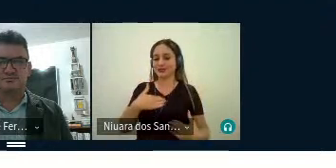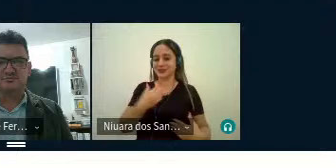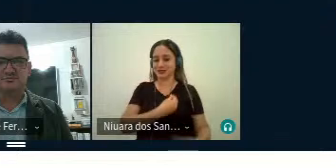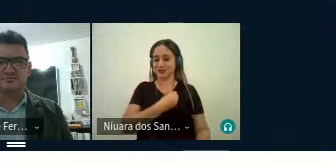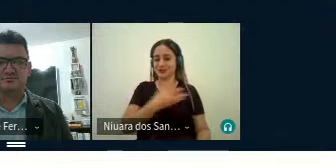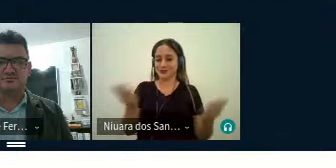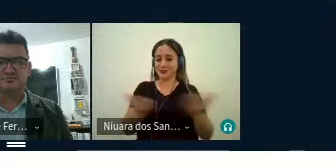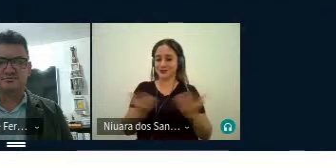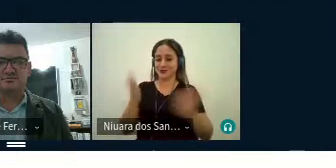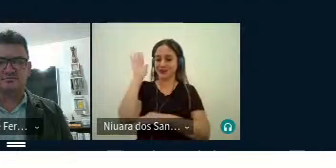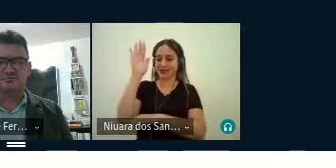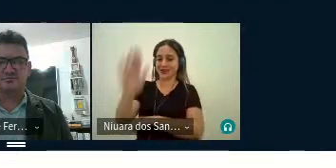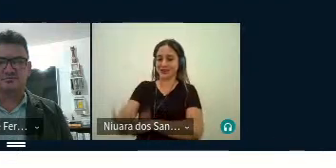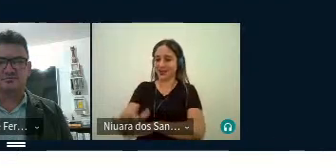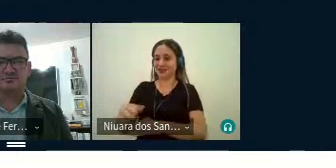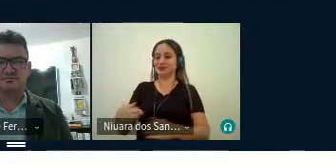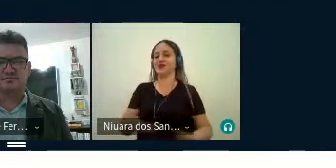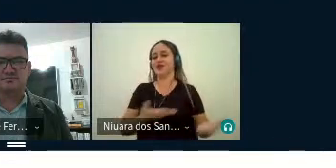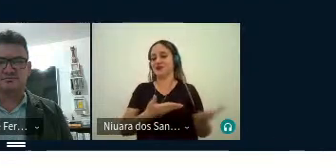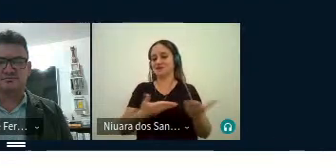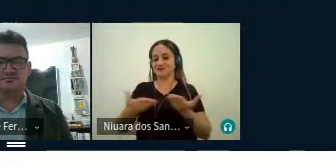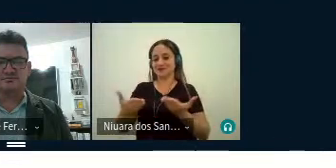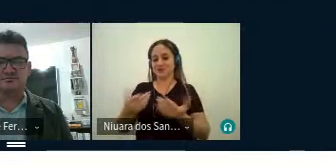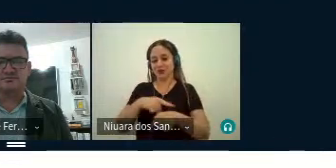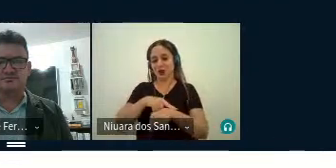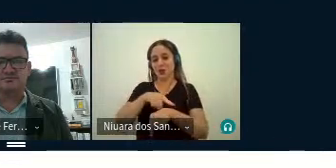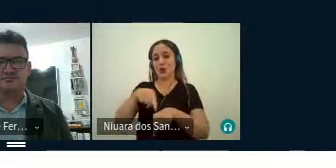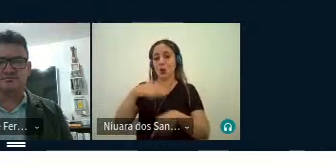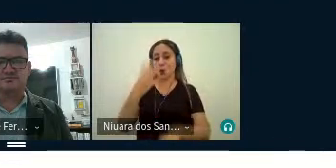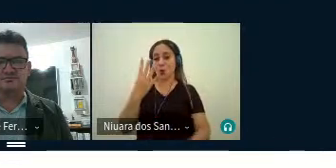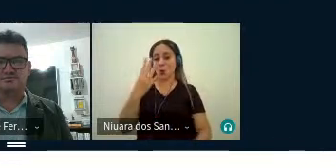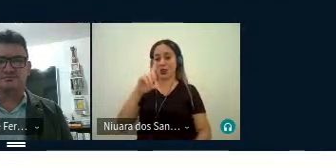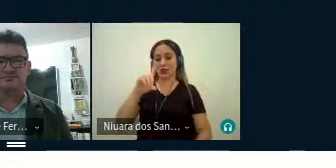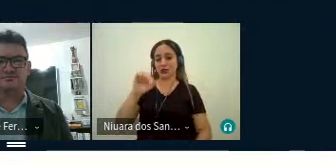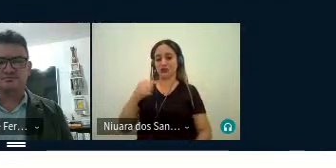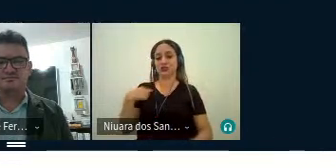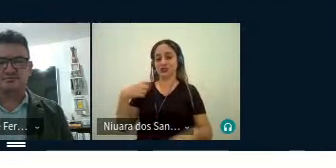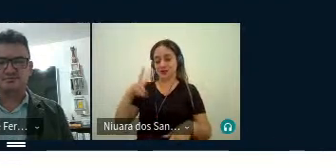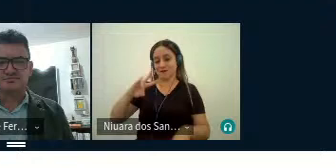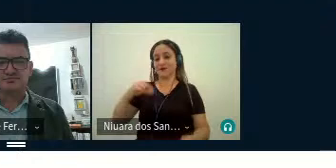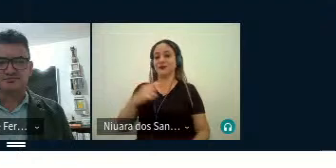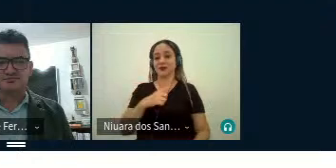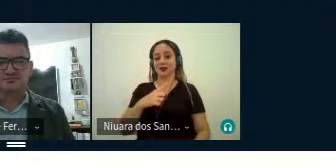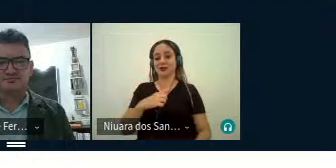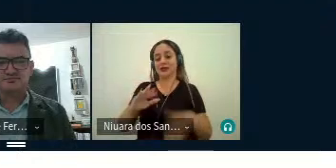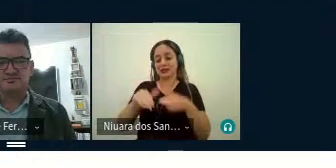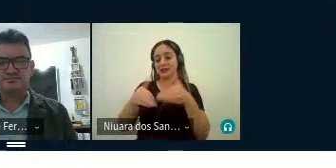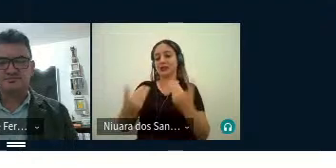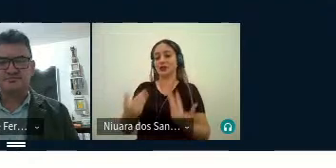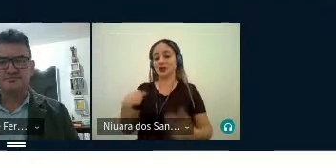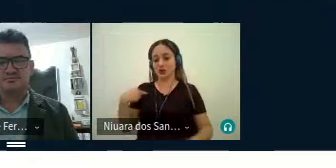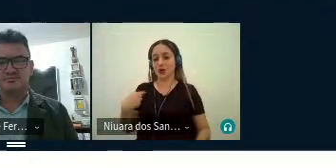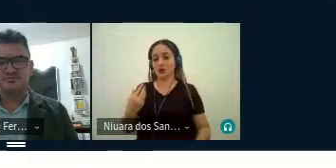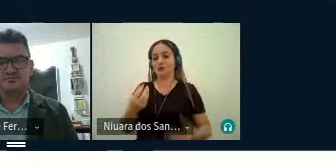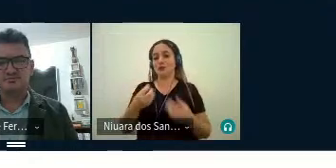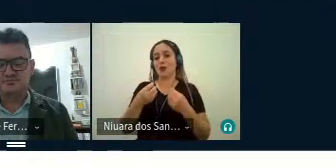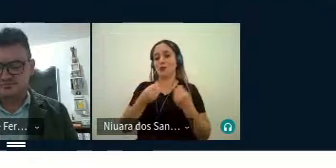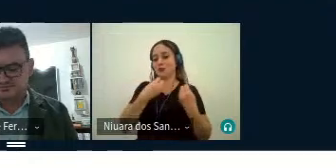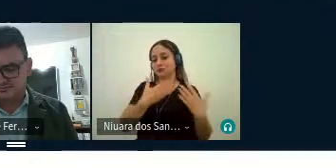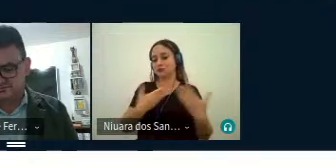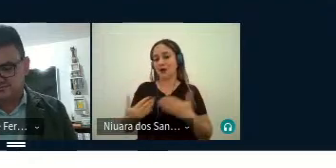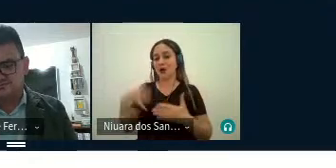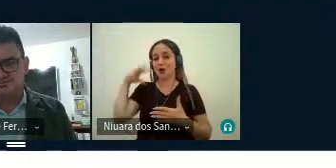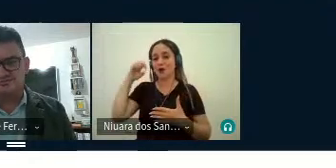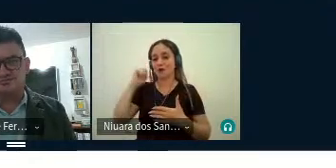tarde e durante esses quatro dias que se seguem. E nós temos, então, a honra de